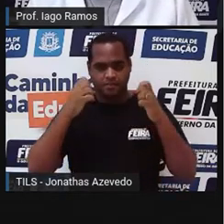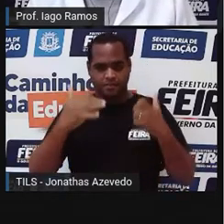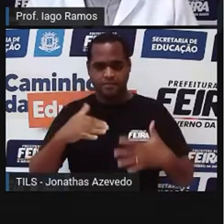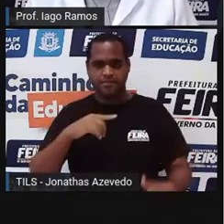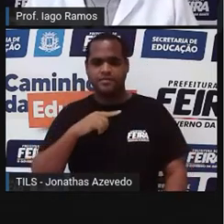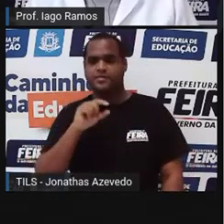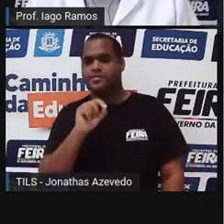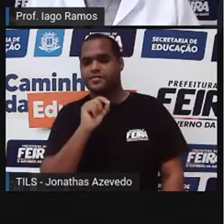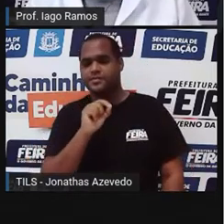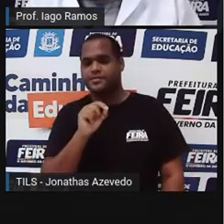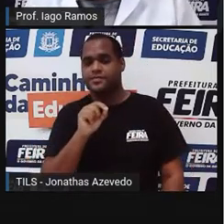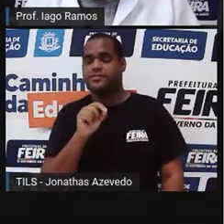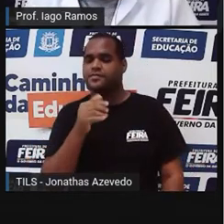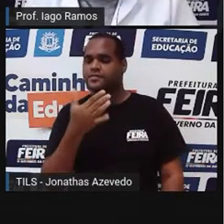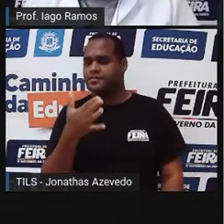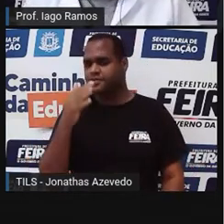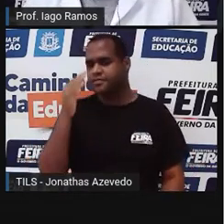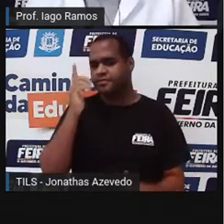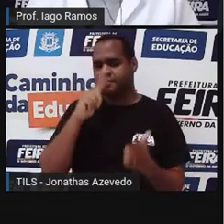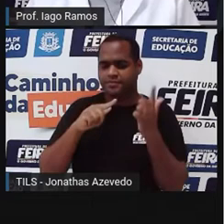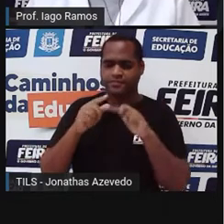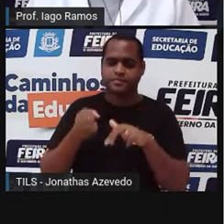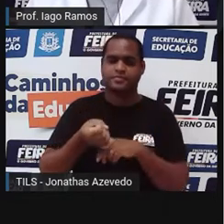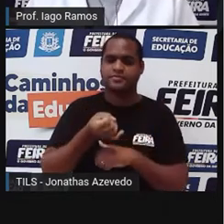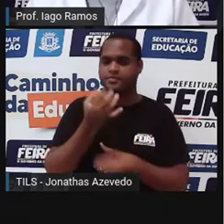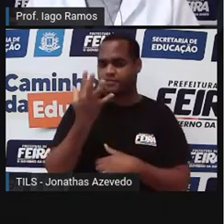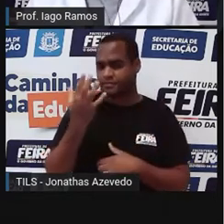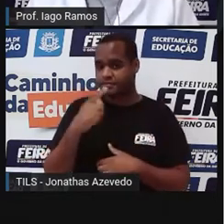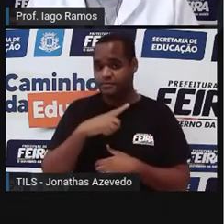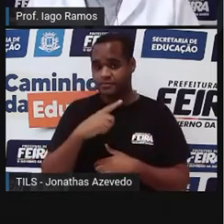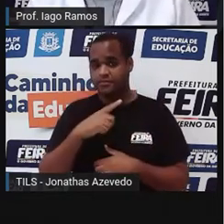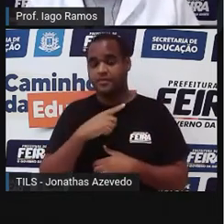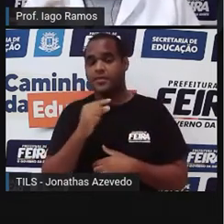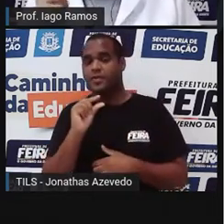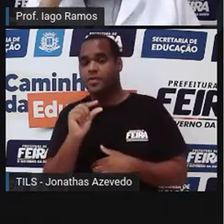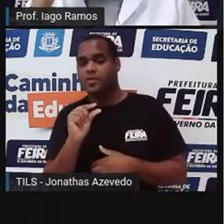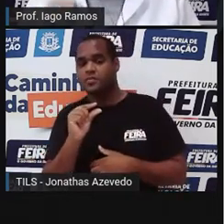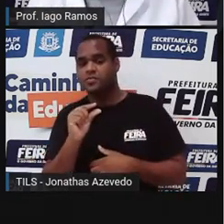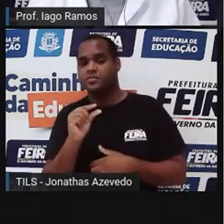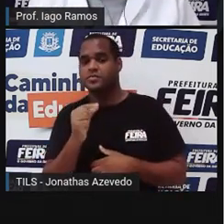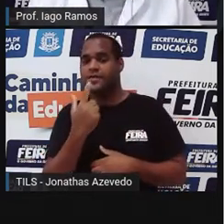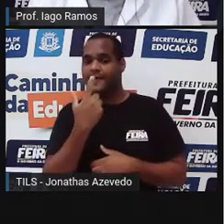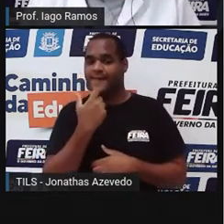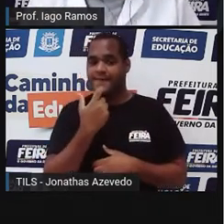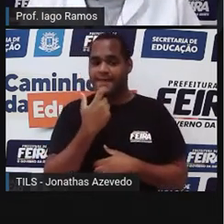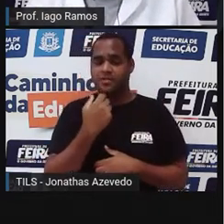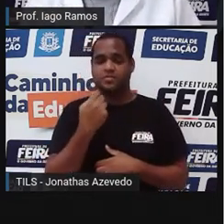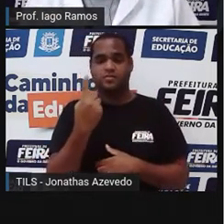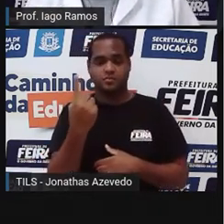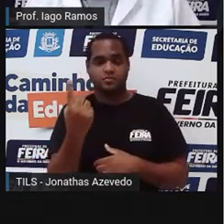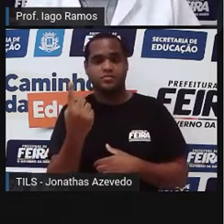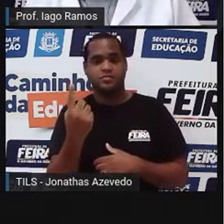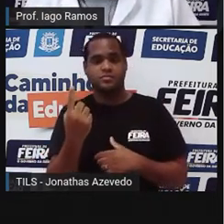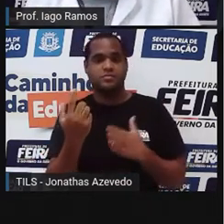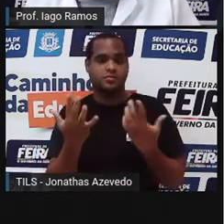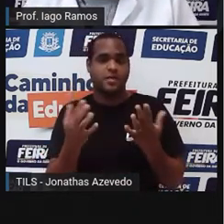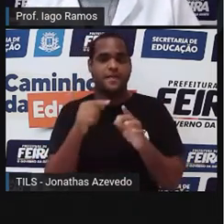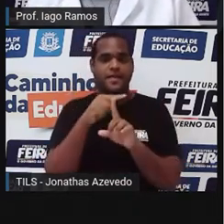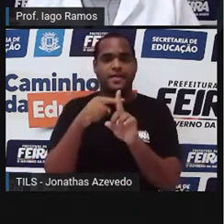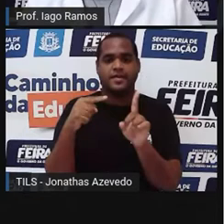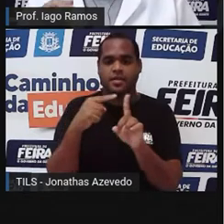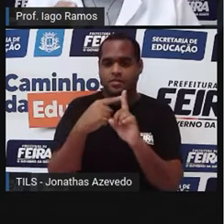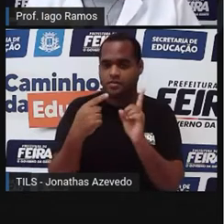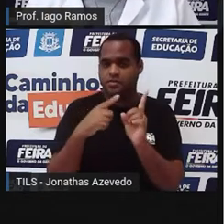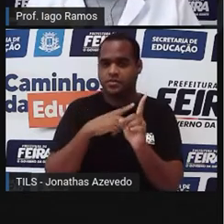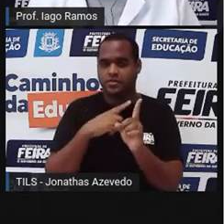lembrado, mas conseguiu quanto? Conseguiu pouco, em vermelho, número 1. Conseguiu metade,